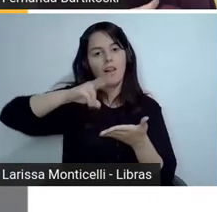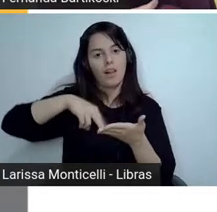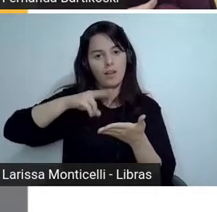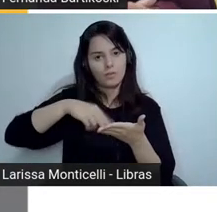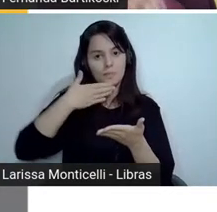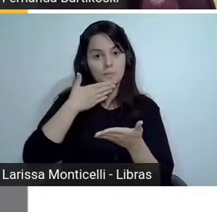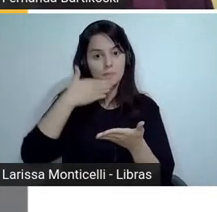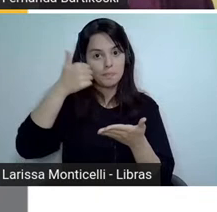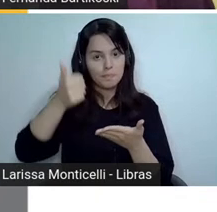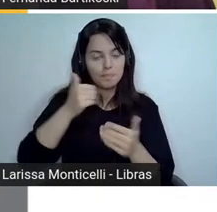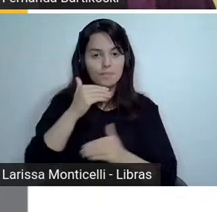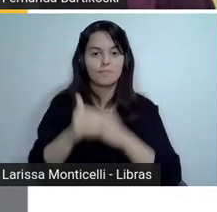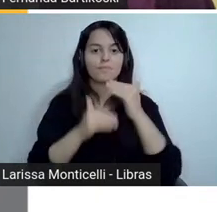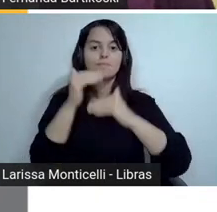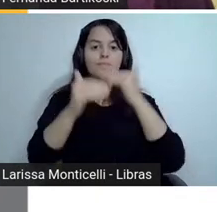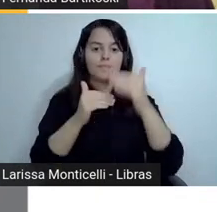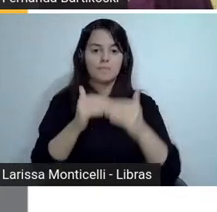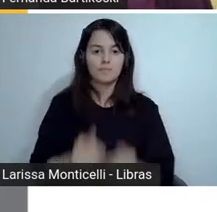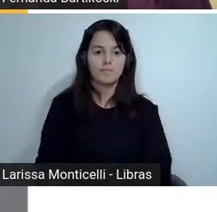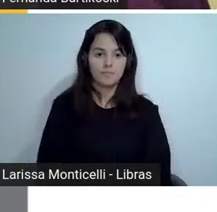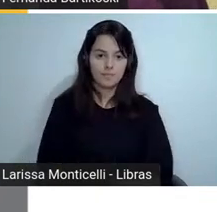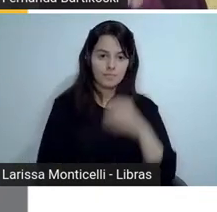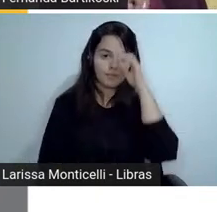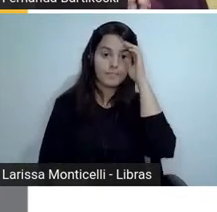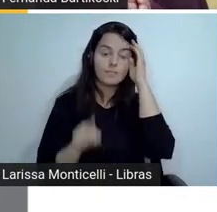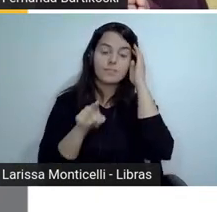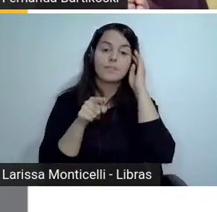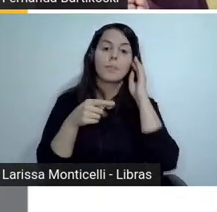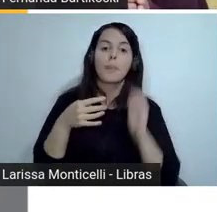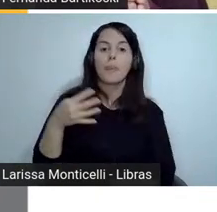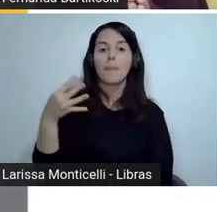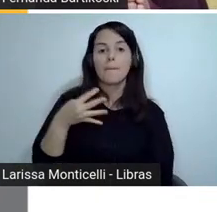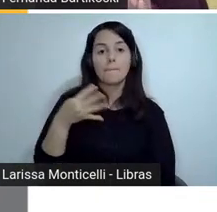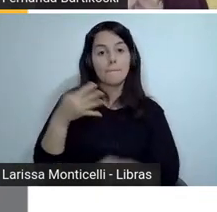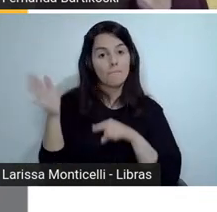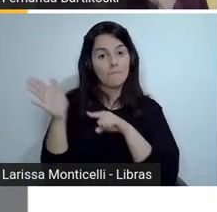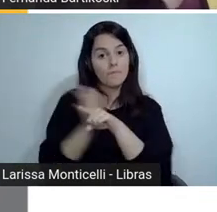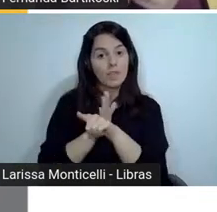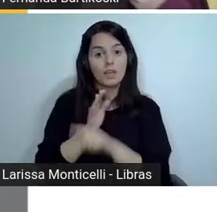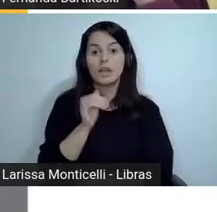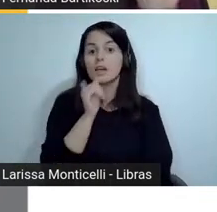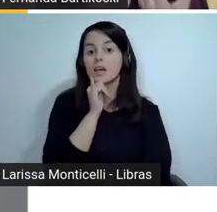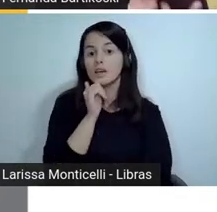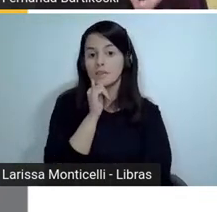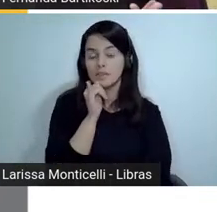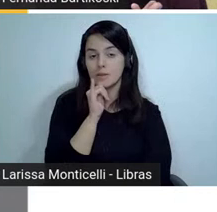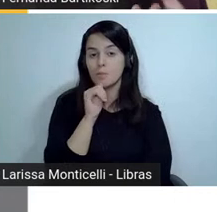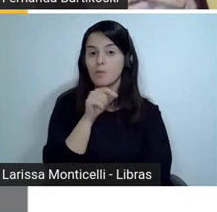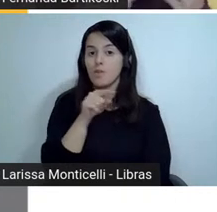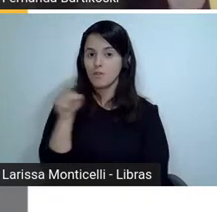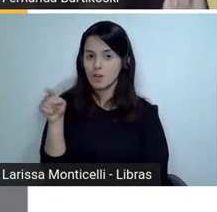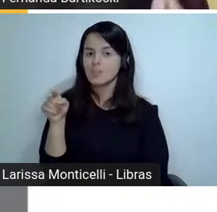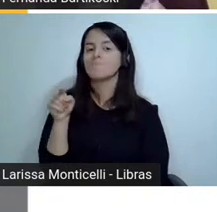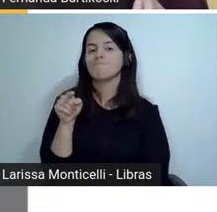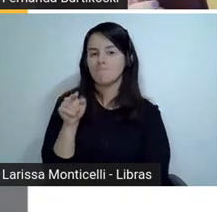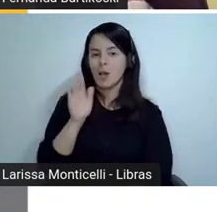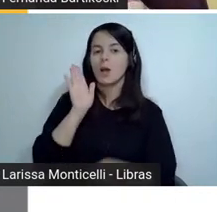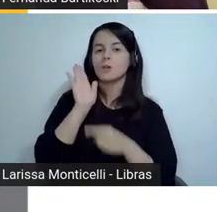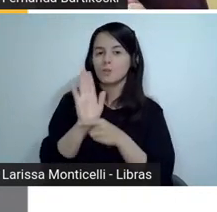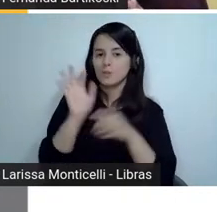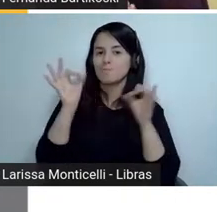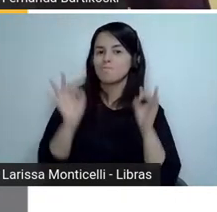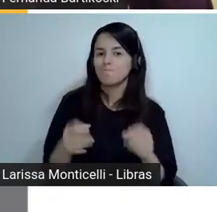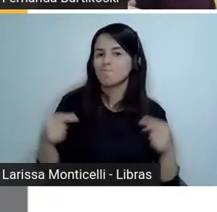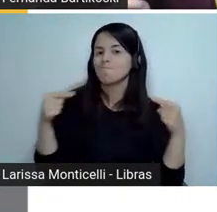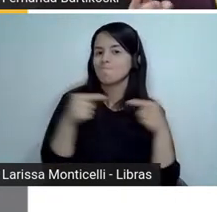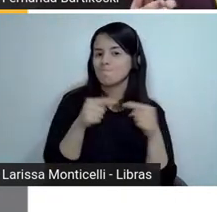aqui essa pergunta 4 quando vocês tiverem acesso ao texto ela vai fazer mais sentido ainda vou tentar explicitar de